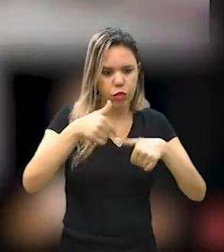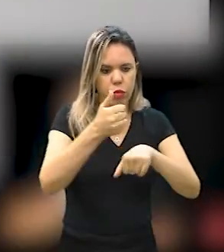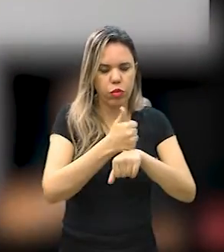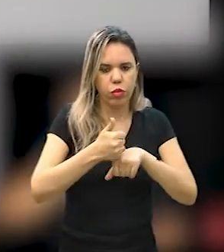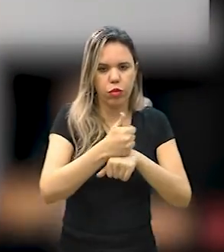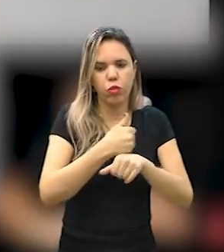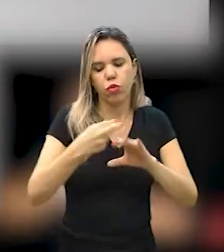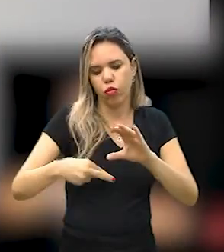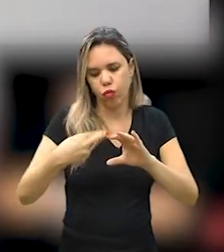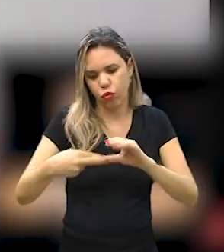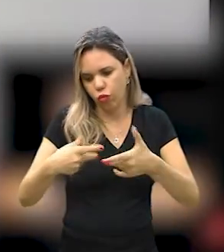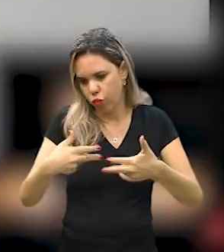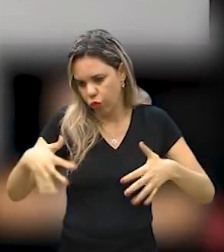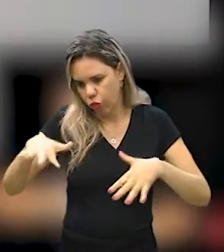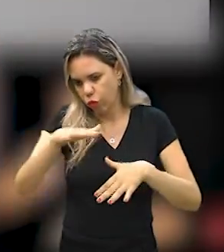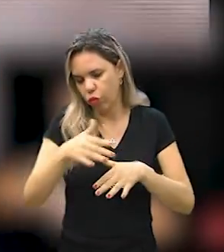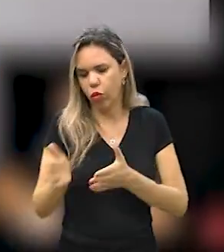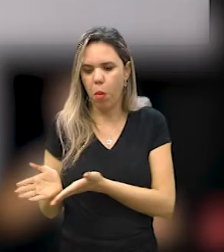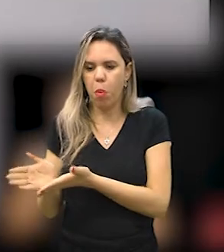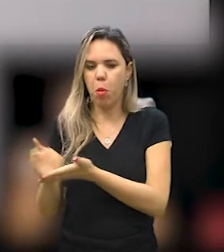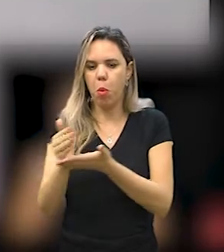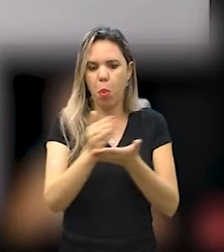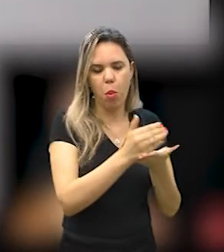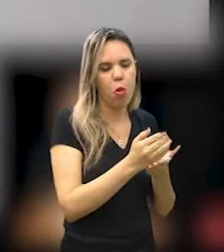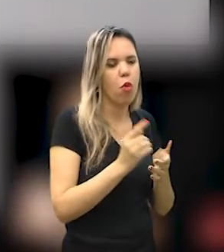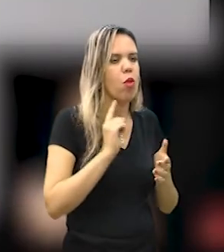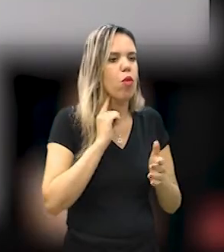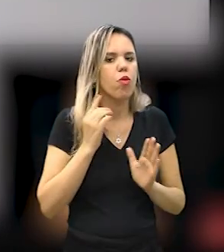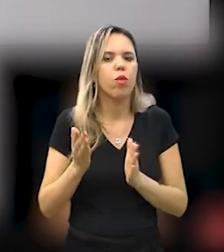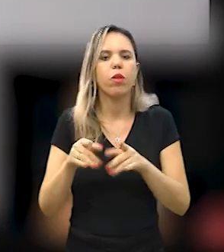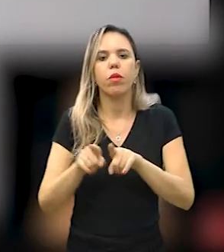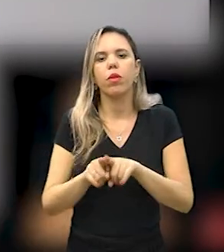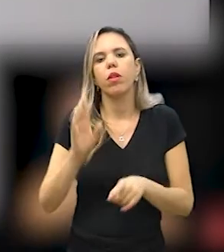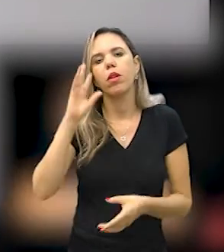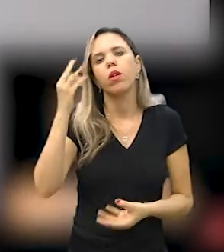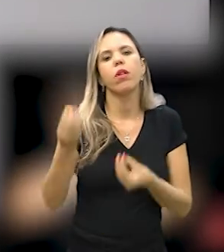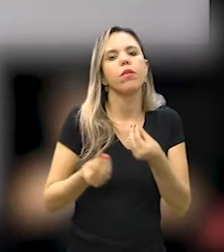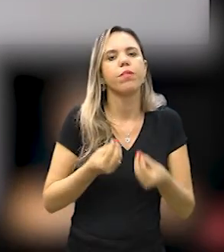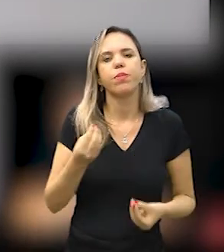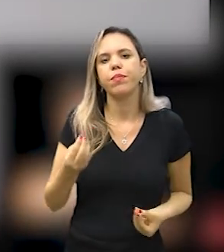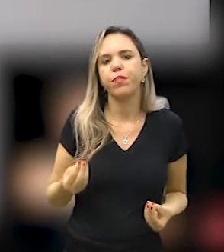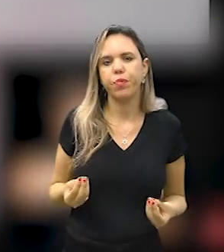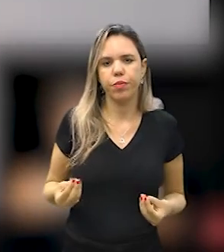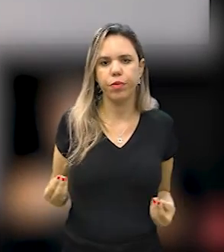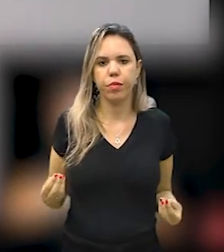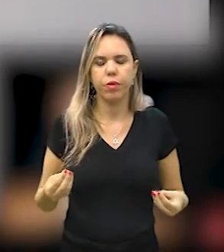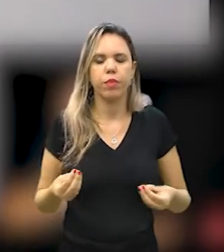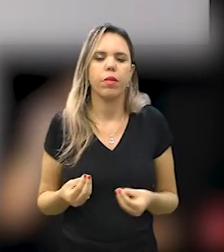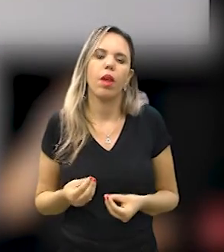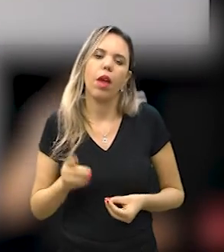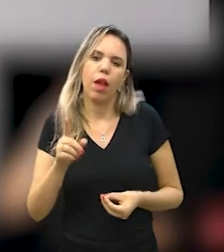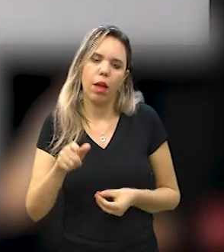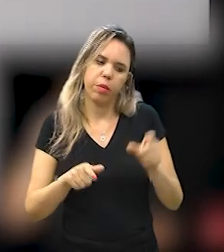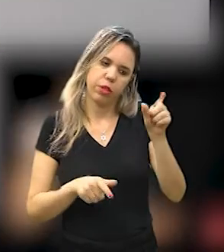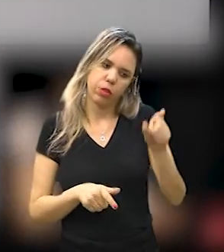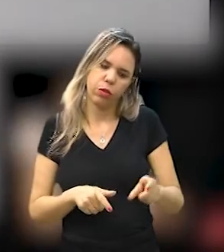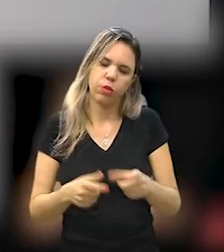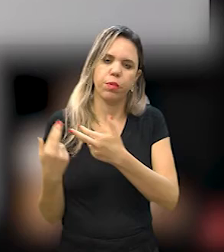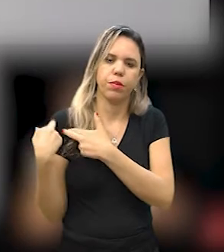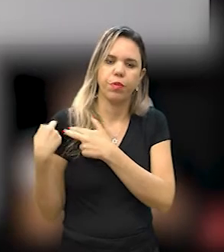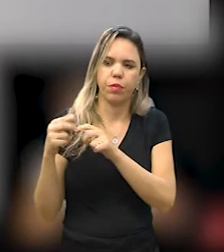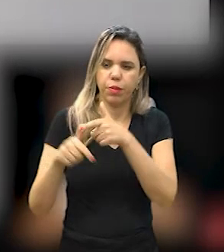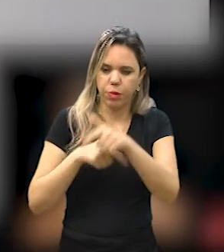atuação, resíduos, a coleta, etc. Mas eu entendo que construir indicador é um trabalho